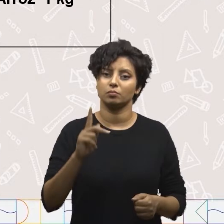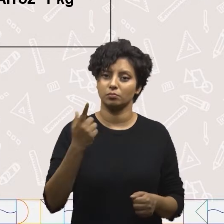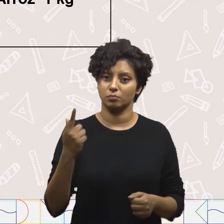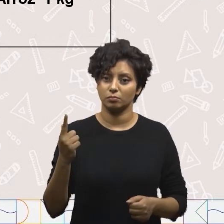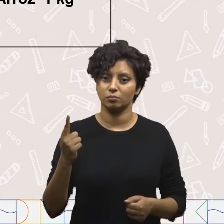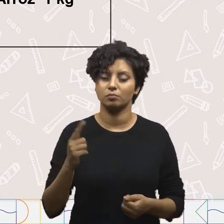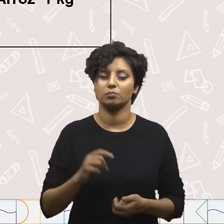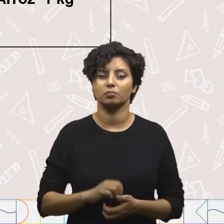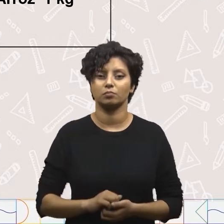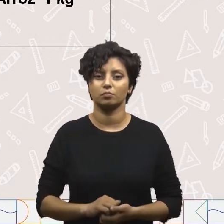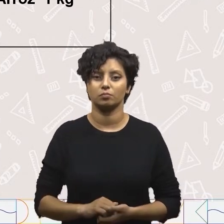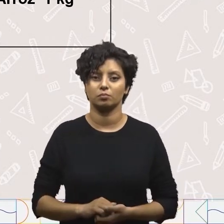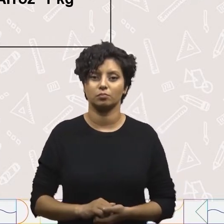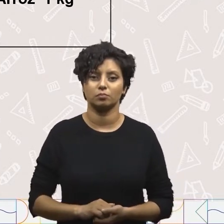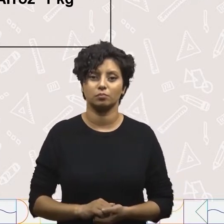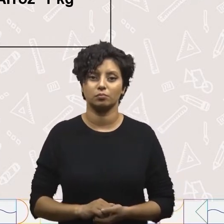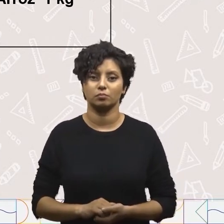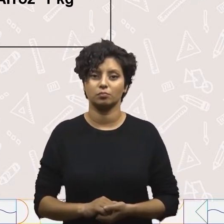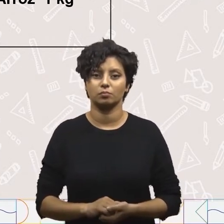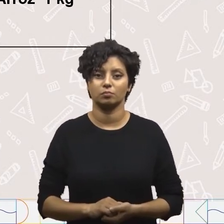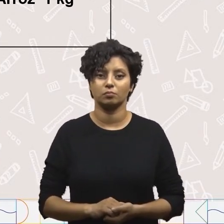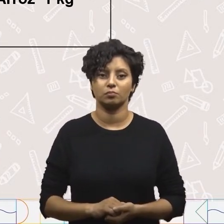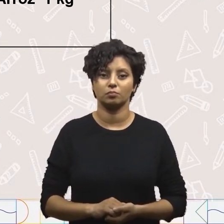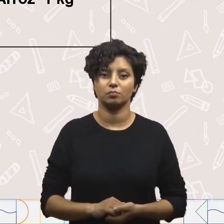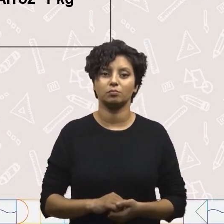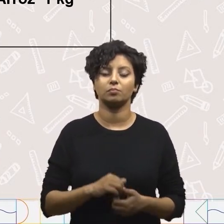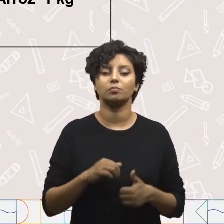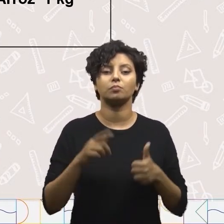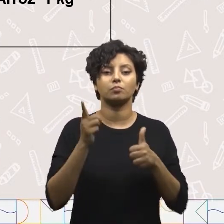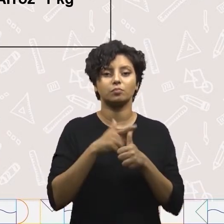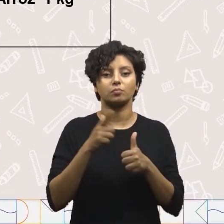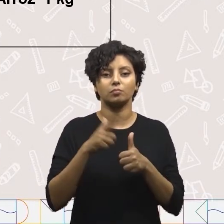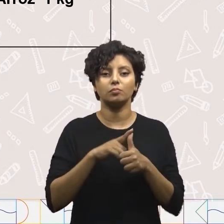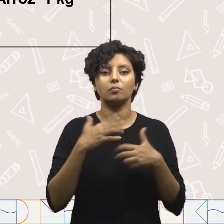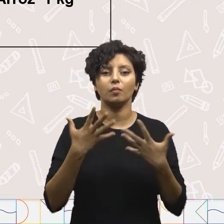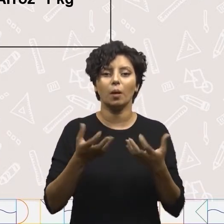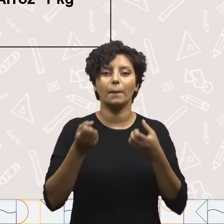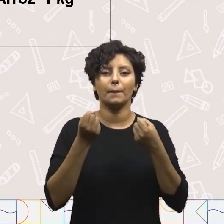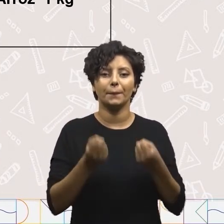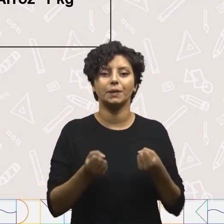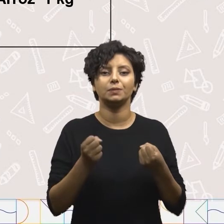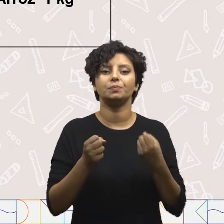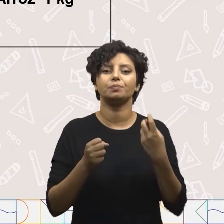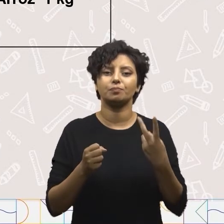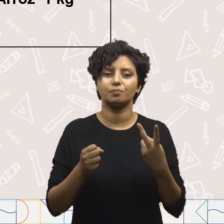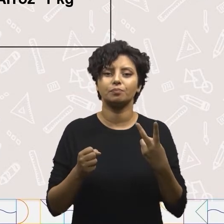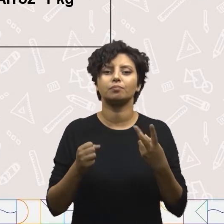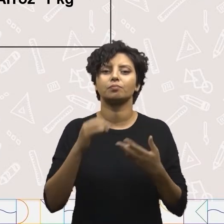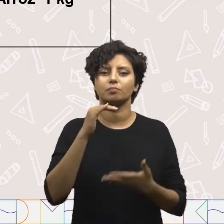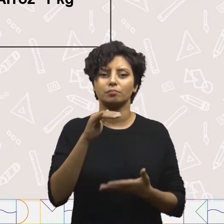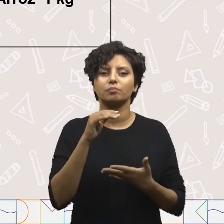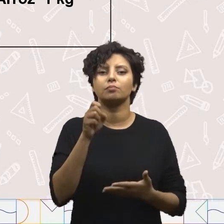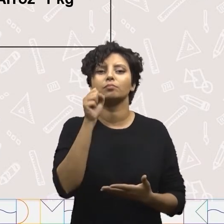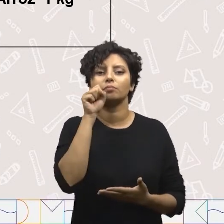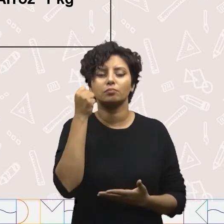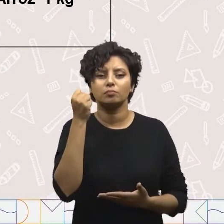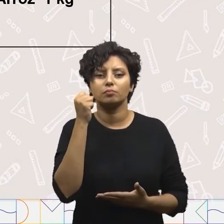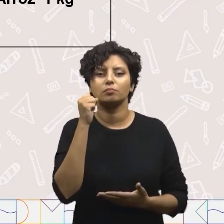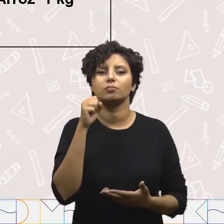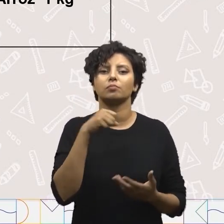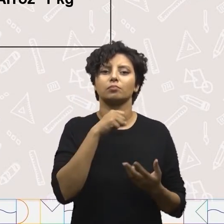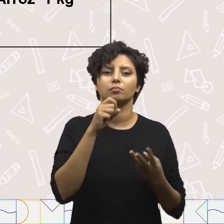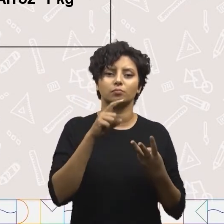arroz, que é 1 quilo. Letra A. Qual é o peso de 2 pacotes de pão?